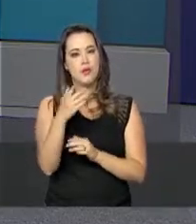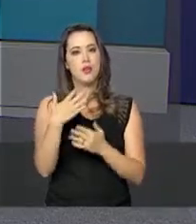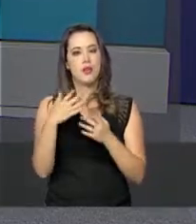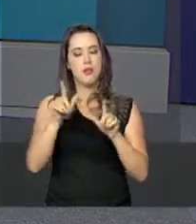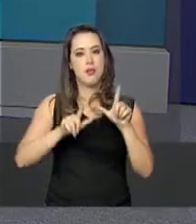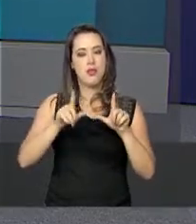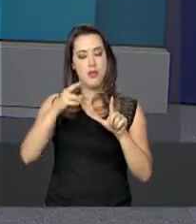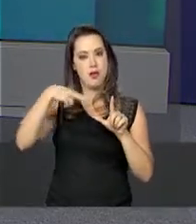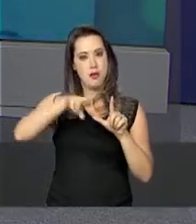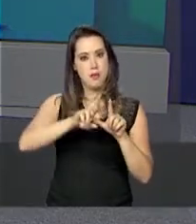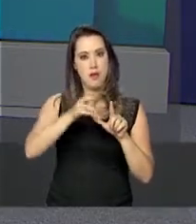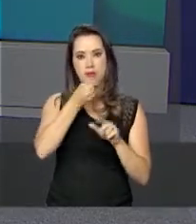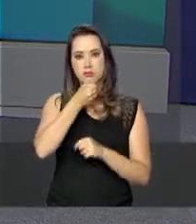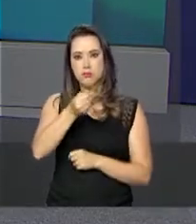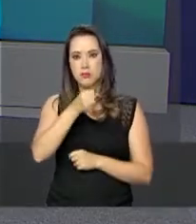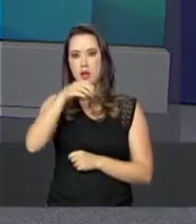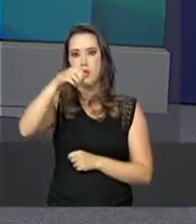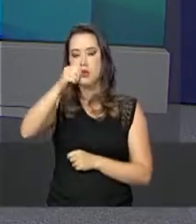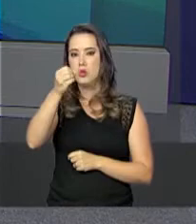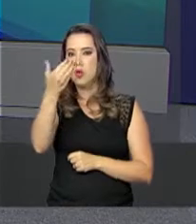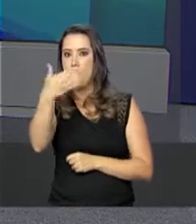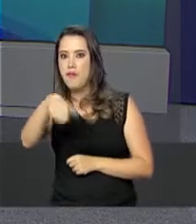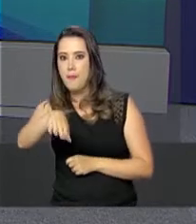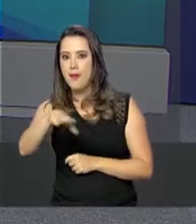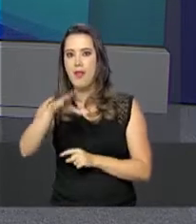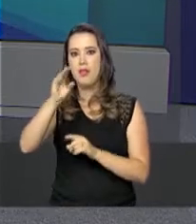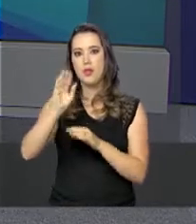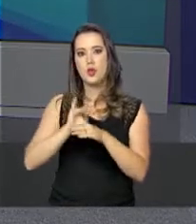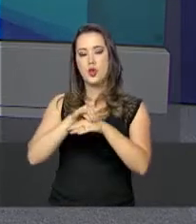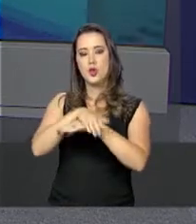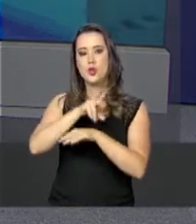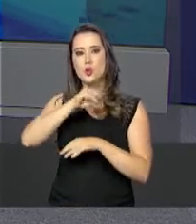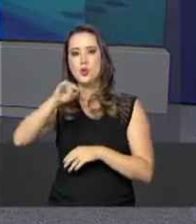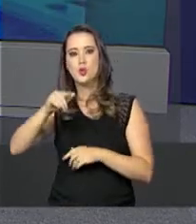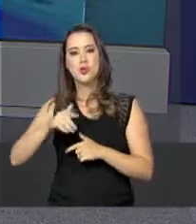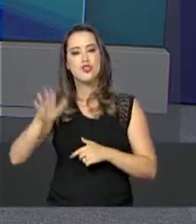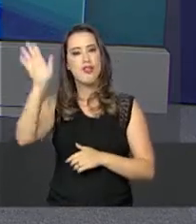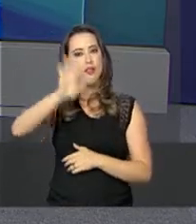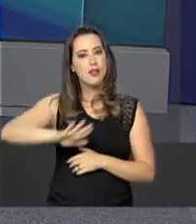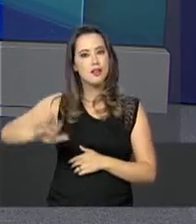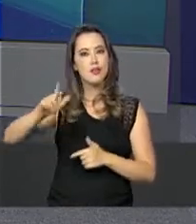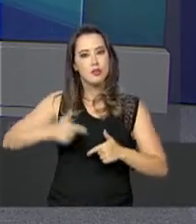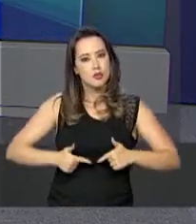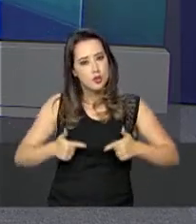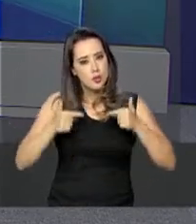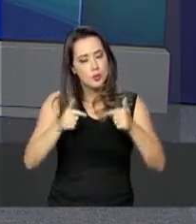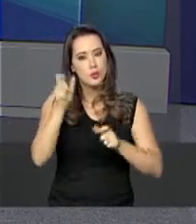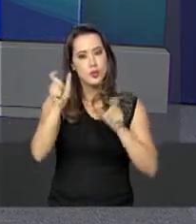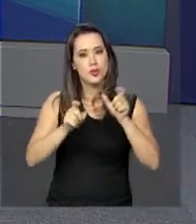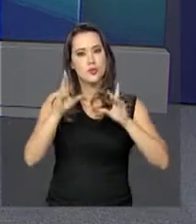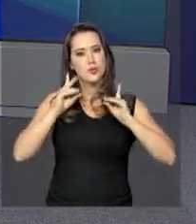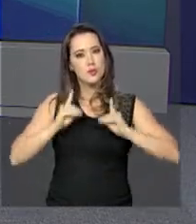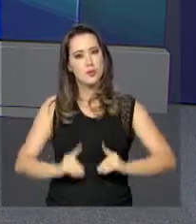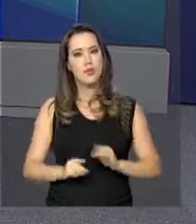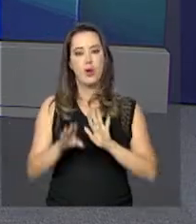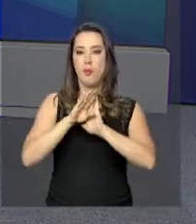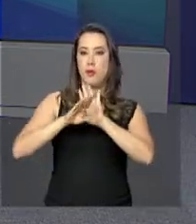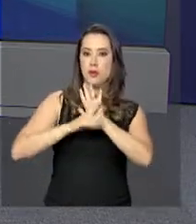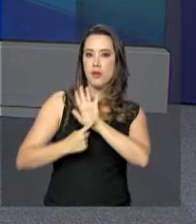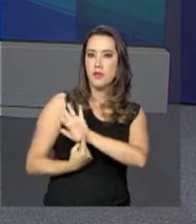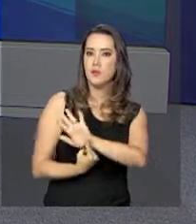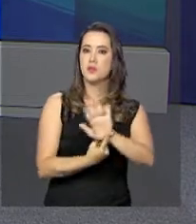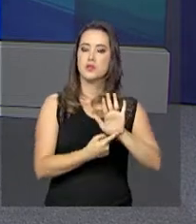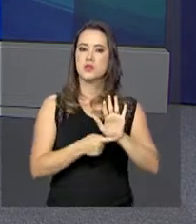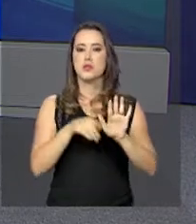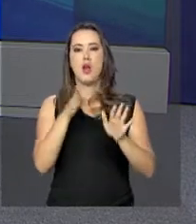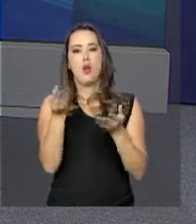programa NBR Entrevista às 9h30 da noite sobre o Dia Nacional de Luta da Pessoa com Deficiência. O programa vai mostrar